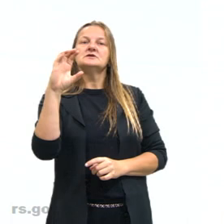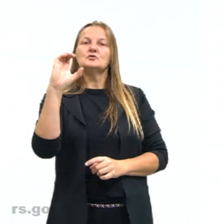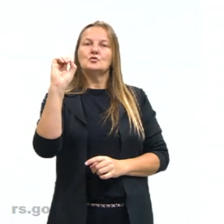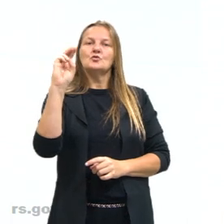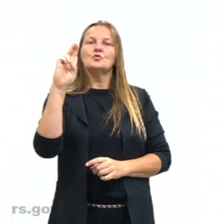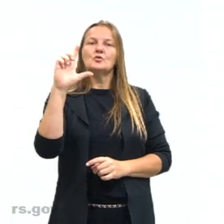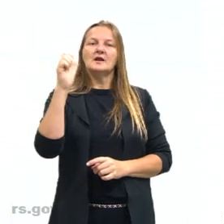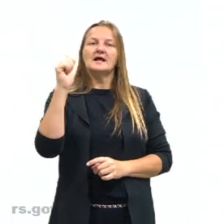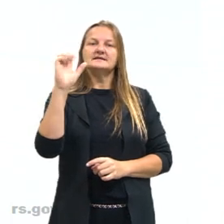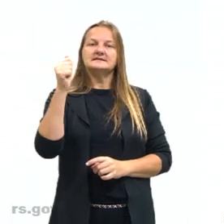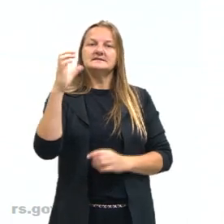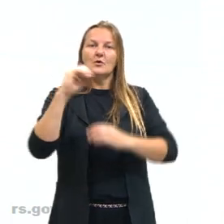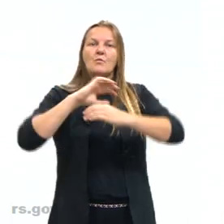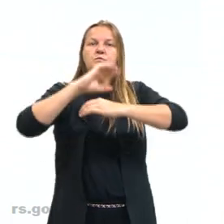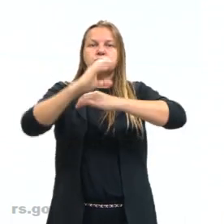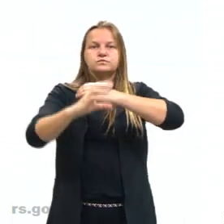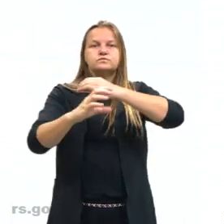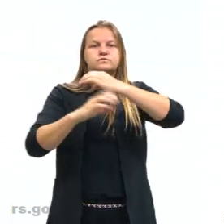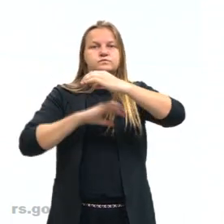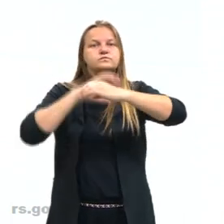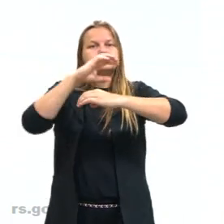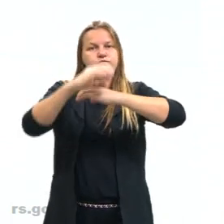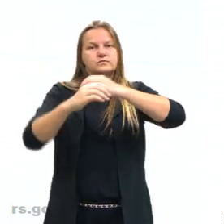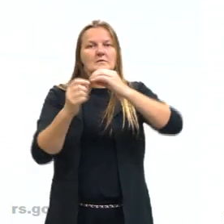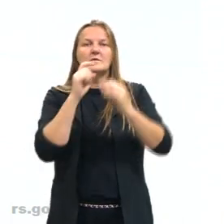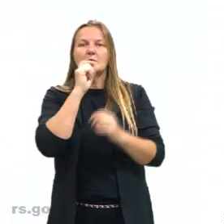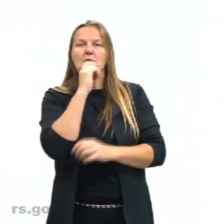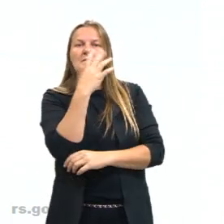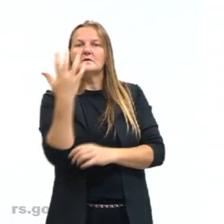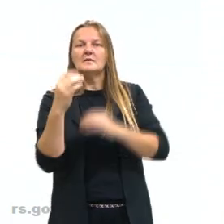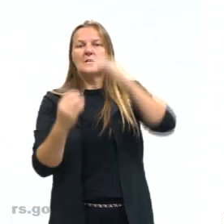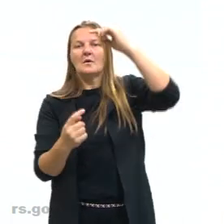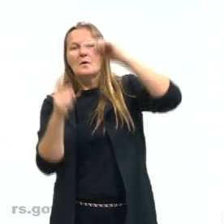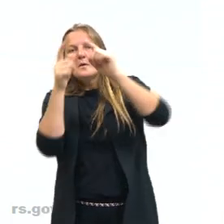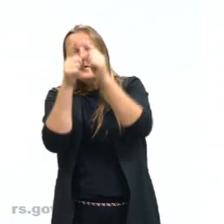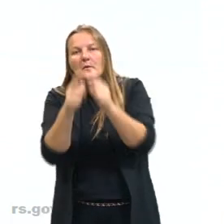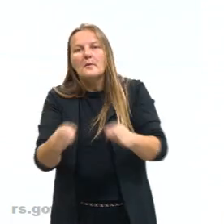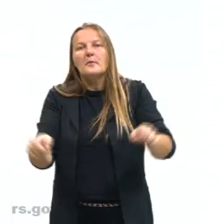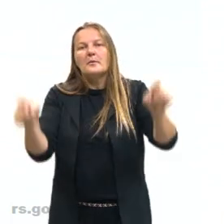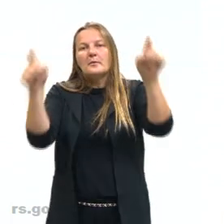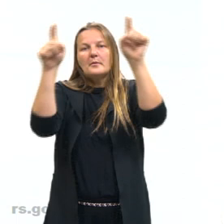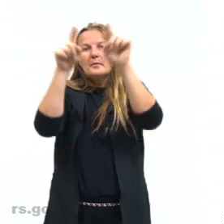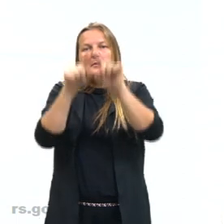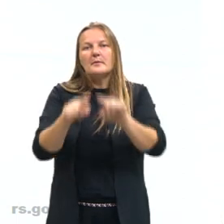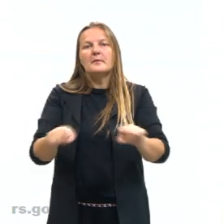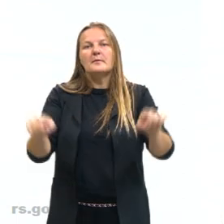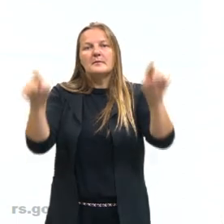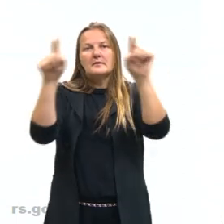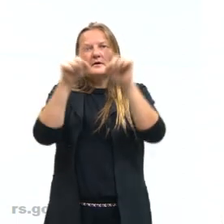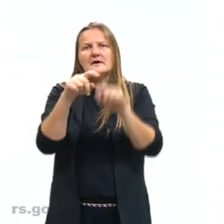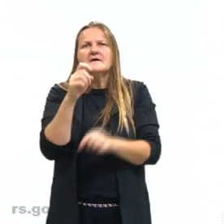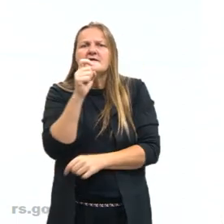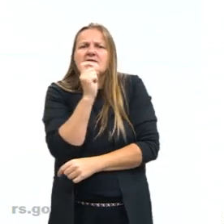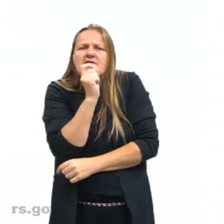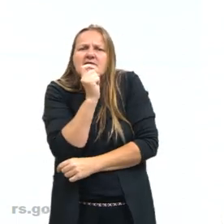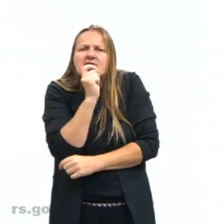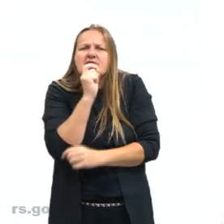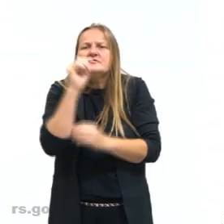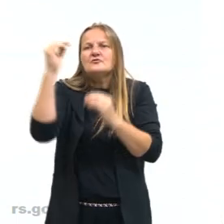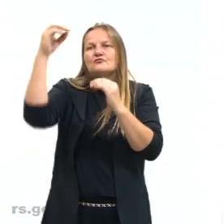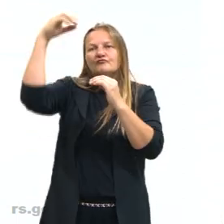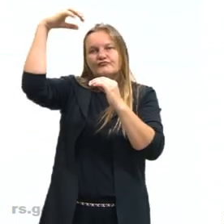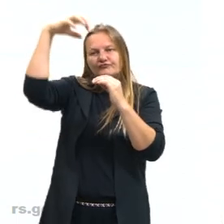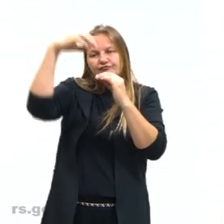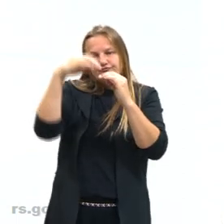da atmosfera. A natureza vai tentar levar do trópico, da zona tropical, né, do Equador, o calor e trazer o